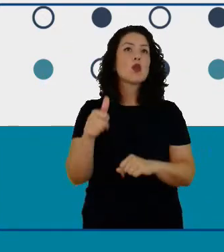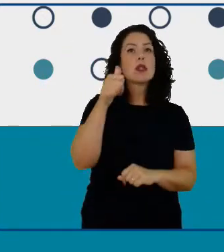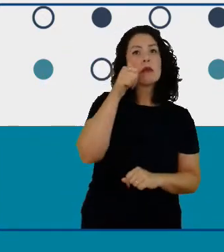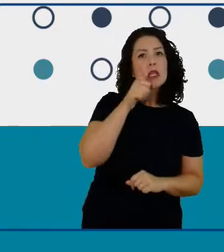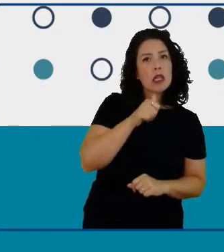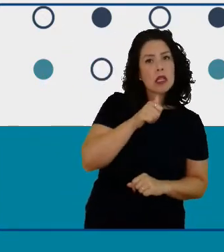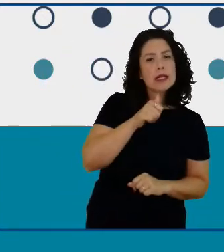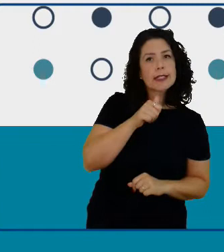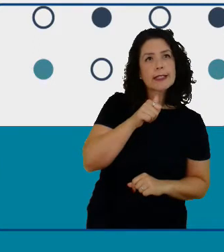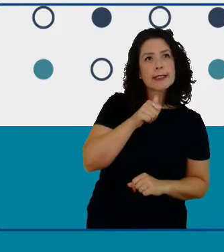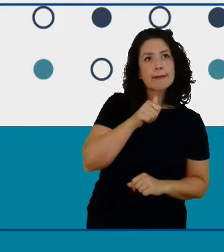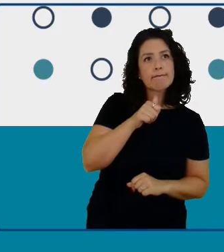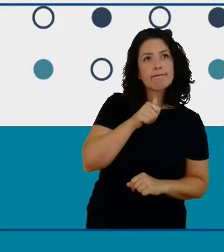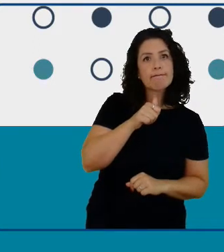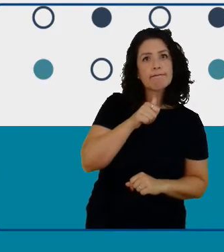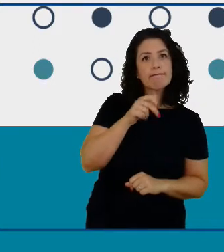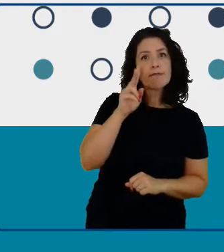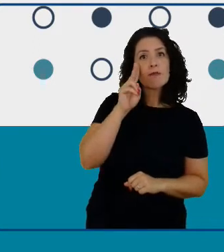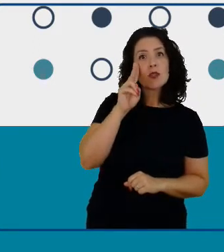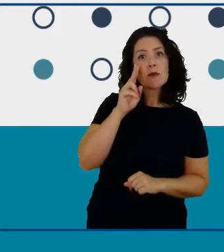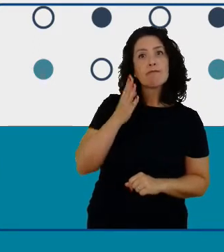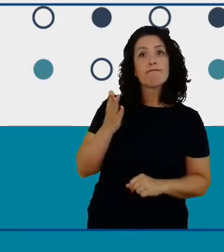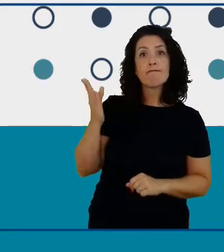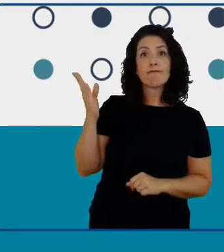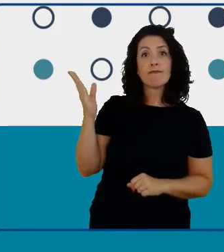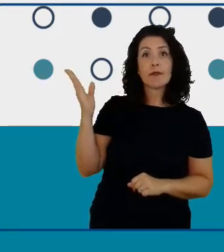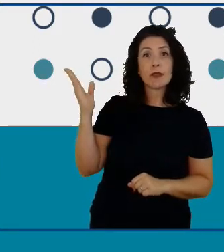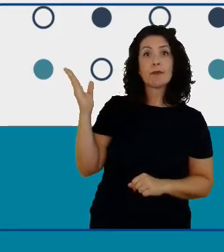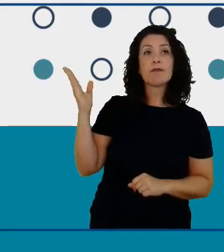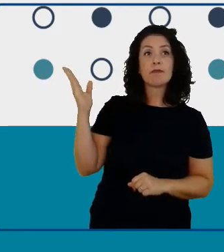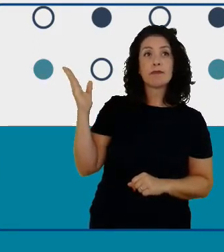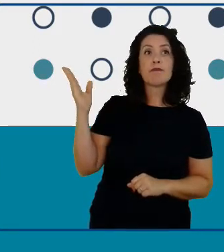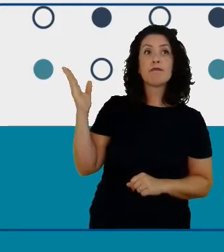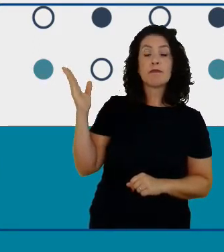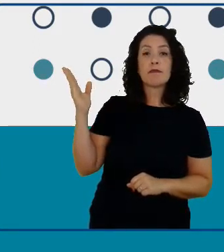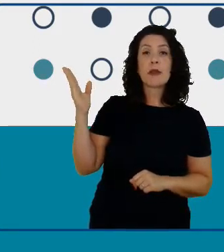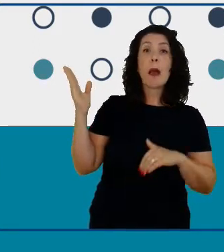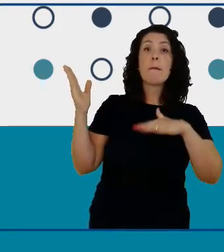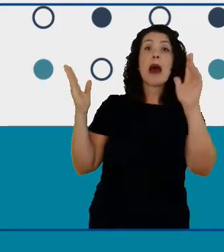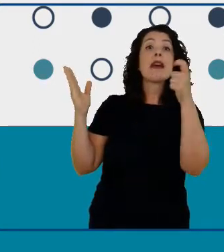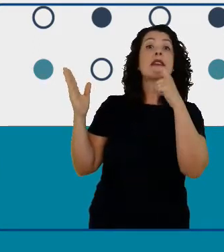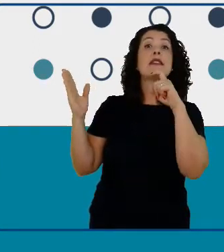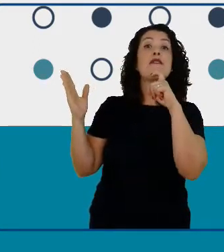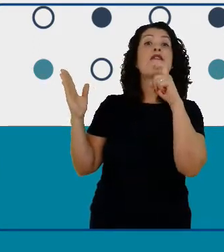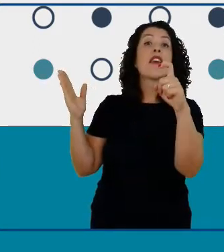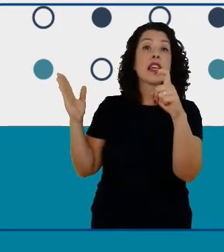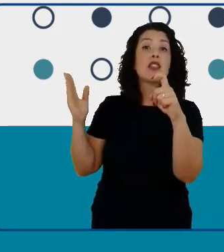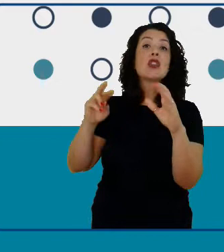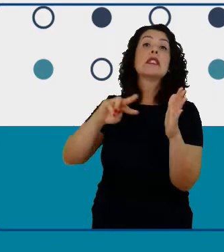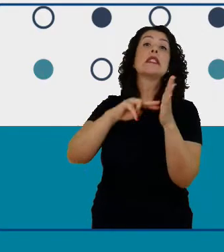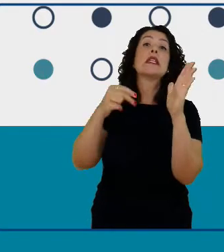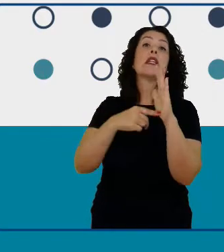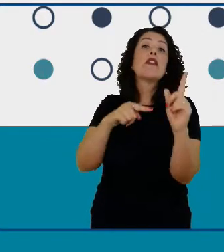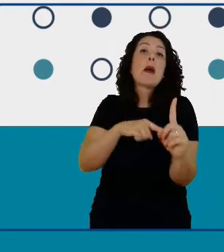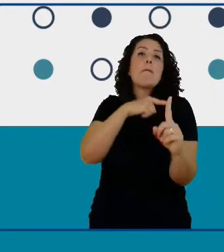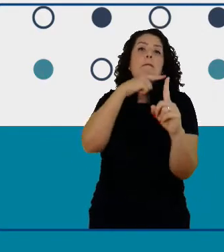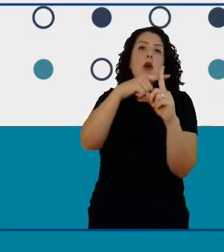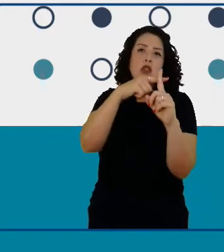você está vendo aqui que quanto mais verde no gráfico mais positivo é a mudança